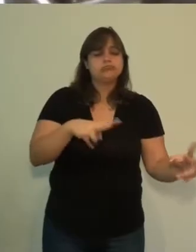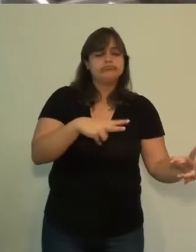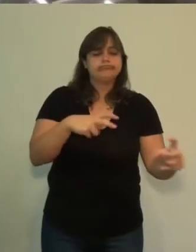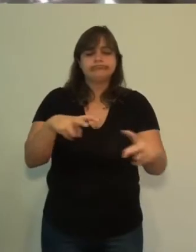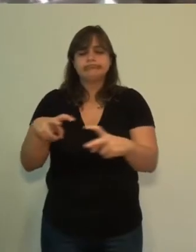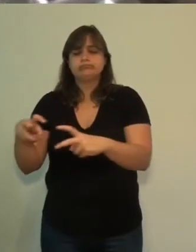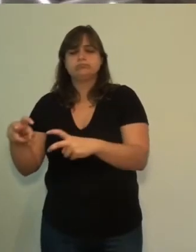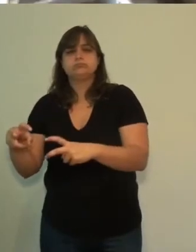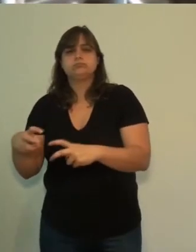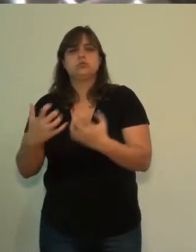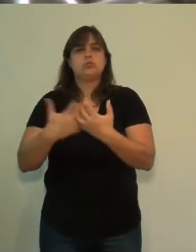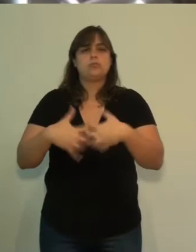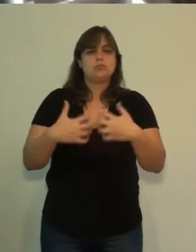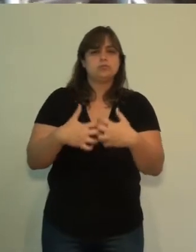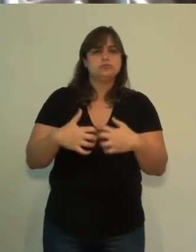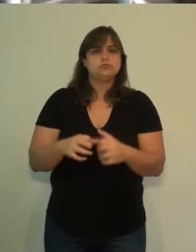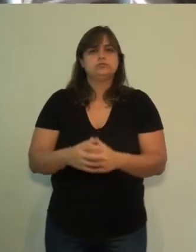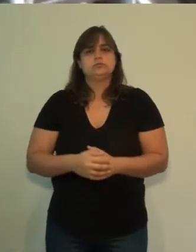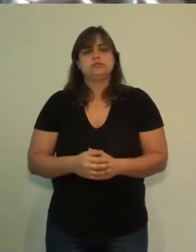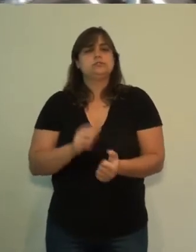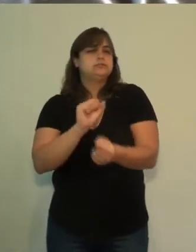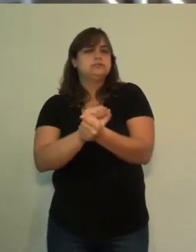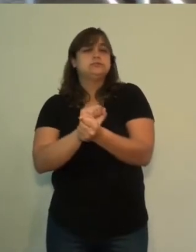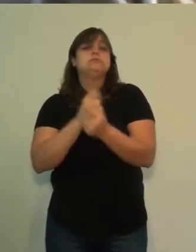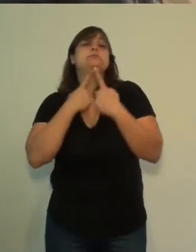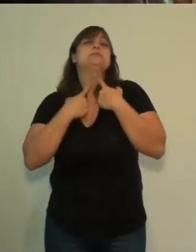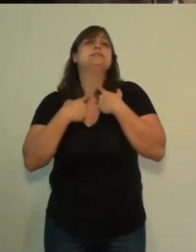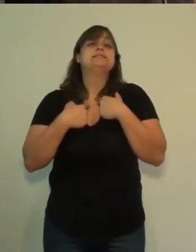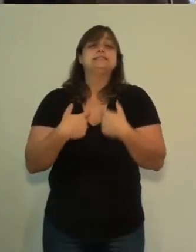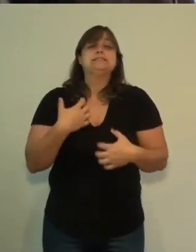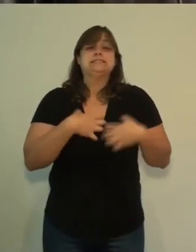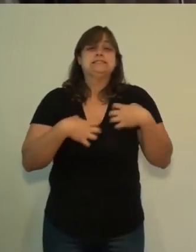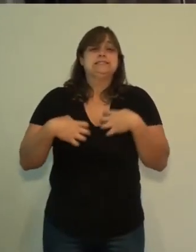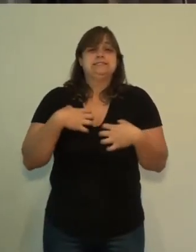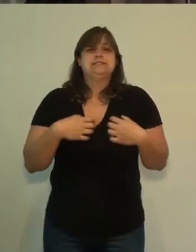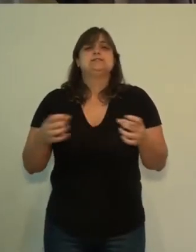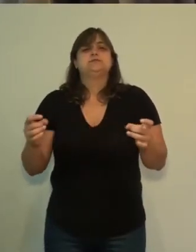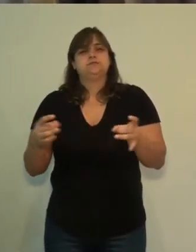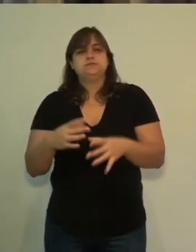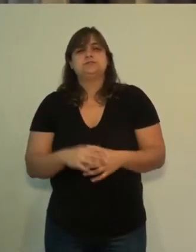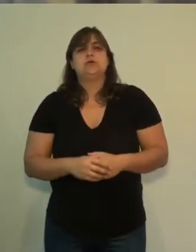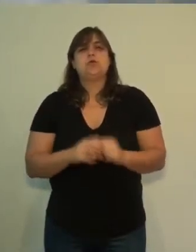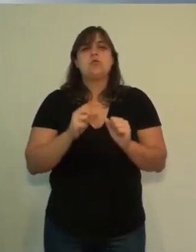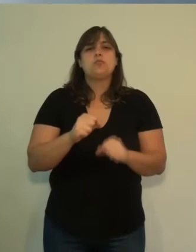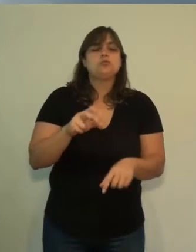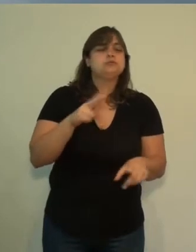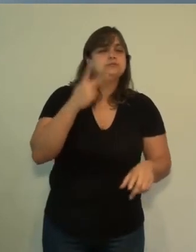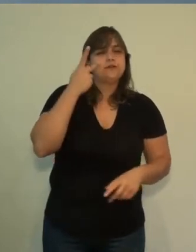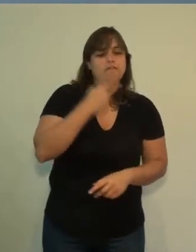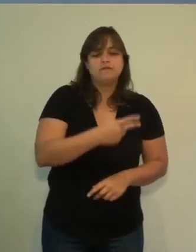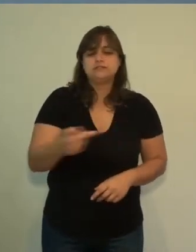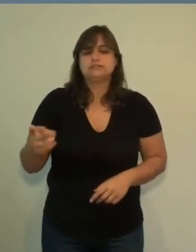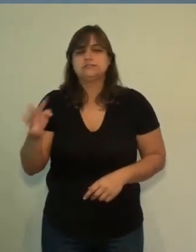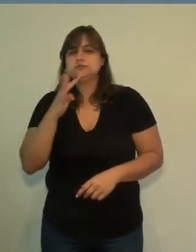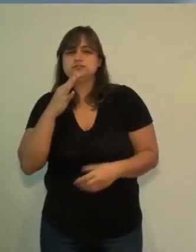dos petropolitanos, que aguardam com ansiedade a sua conclusão para poder visitar e